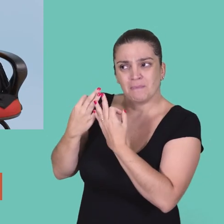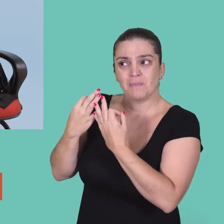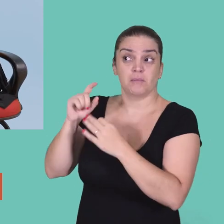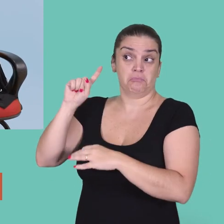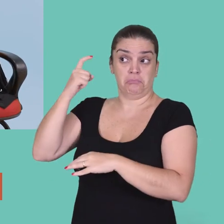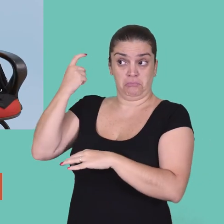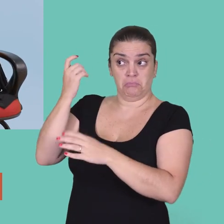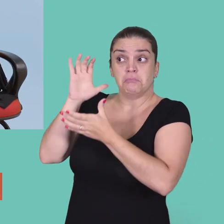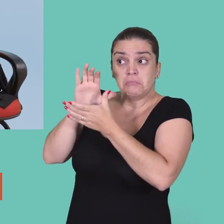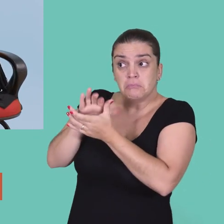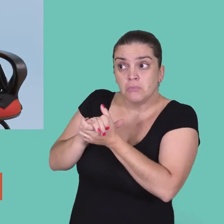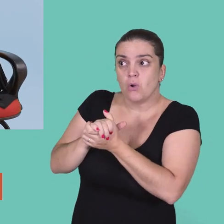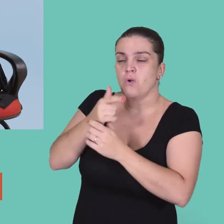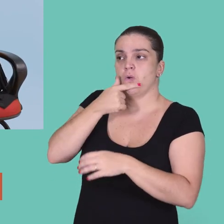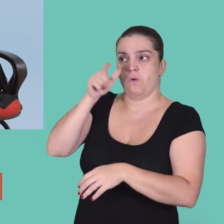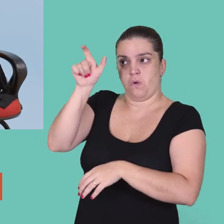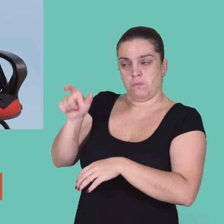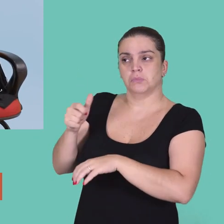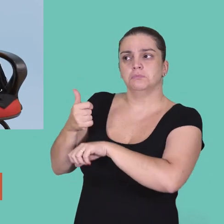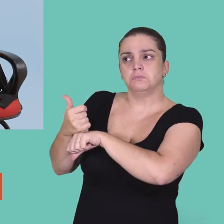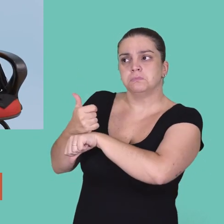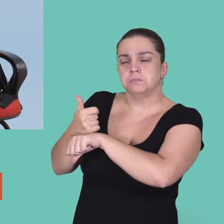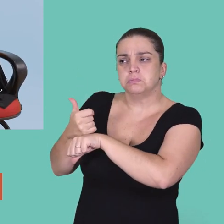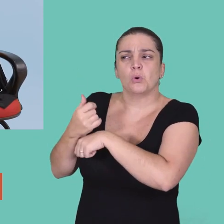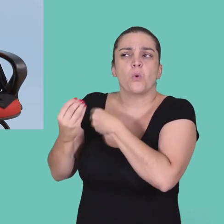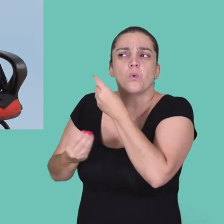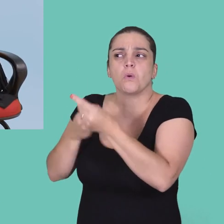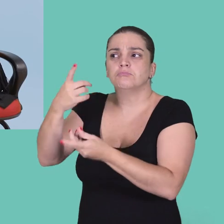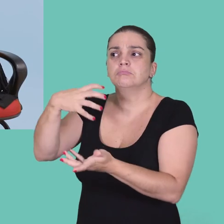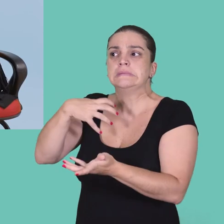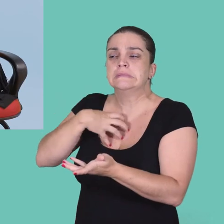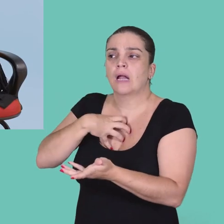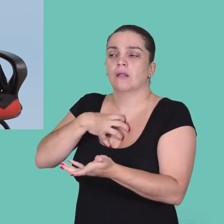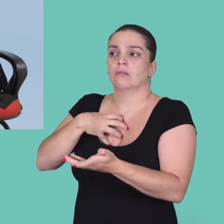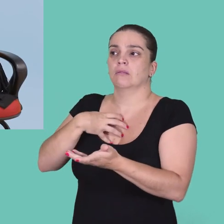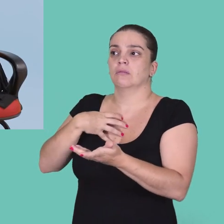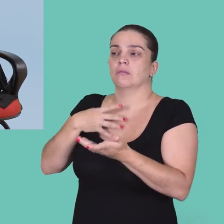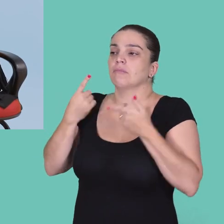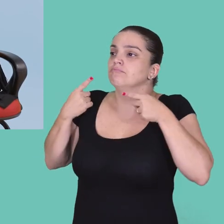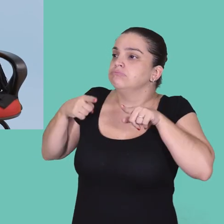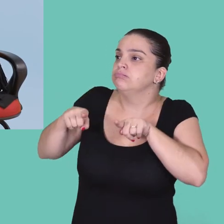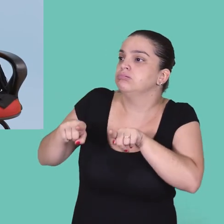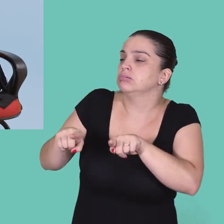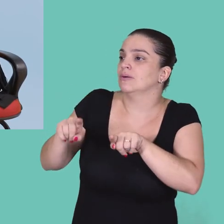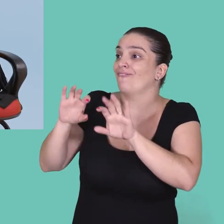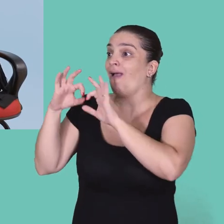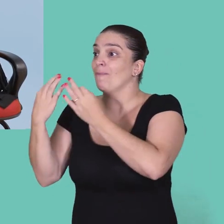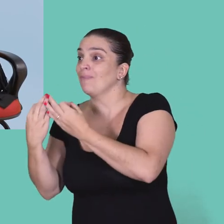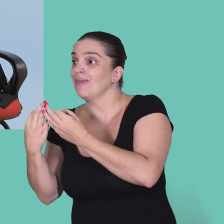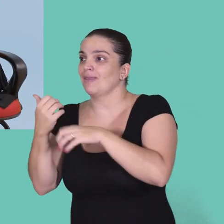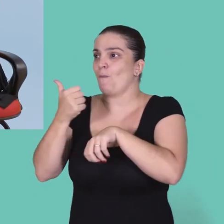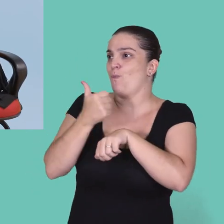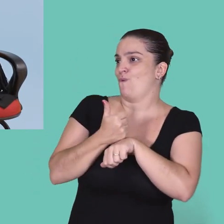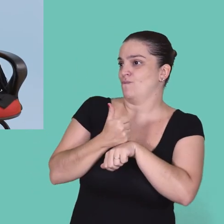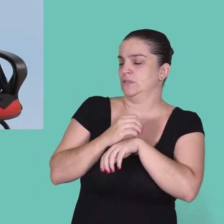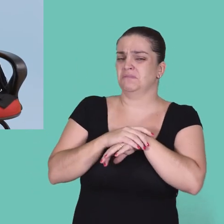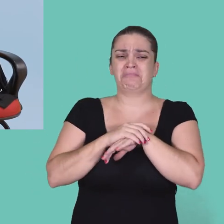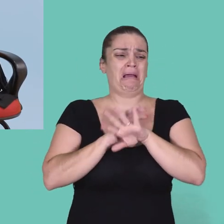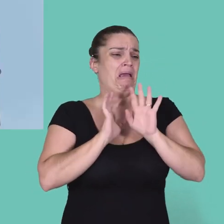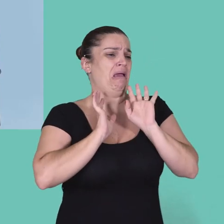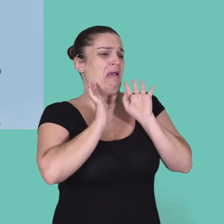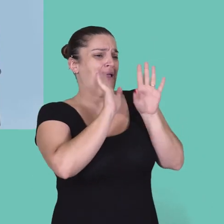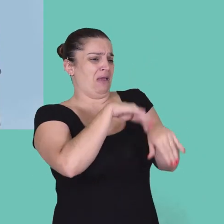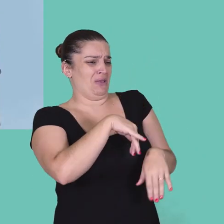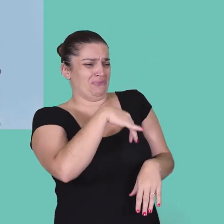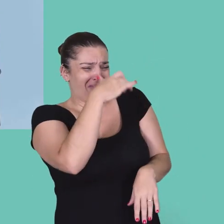era casada com um homem também bem sucedido. Como é que foi para a senhora conciliar filhos, família e carreira?